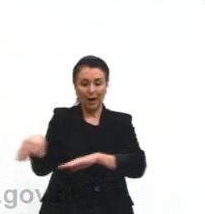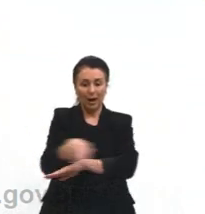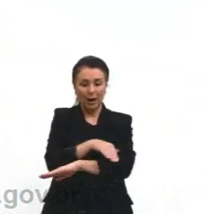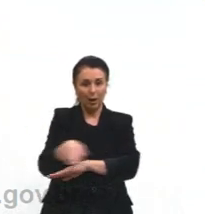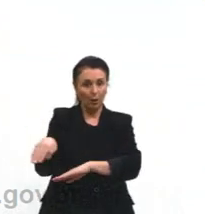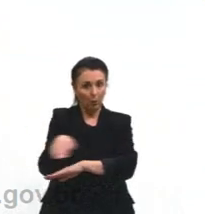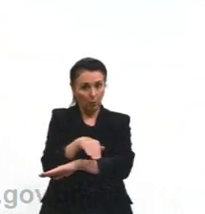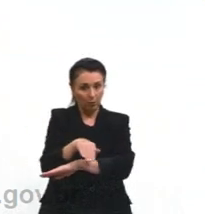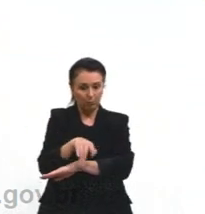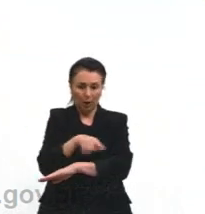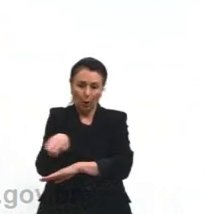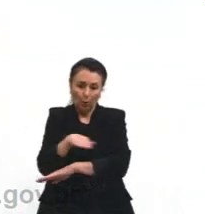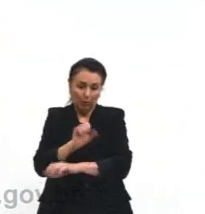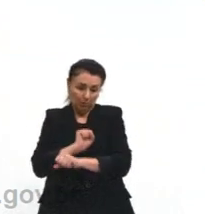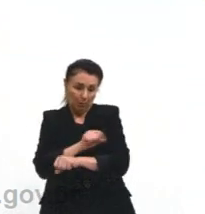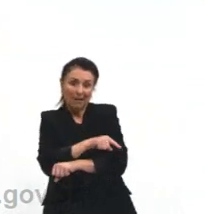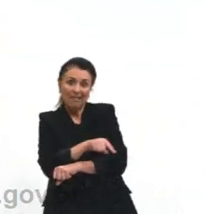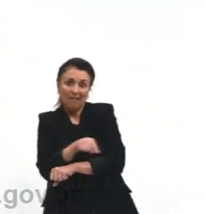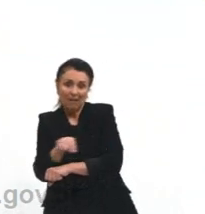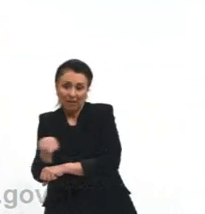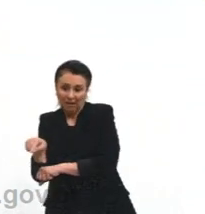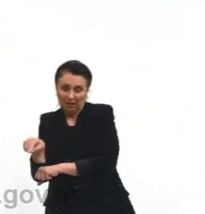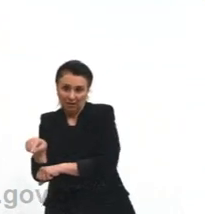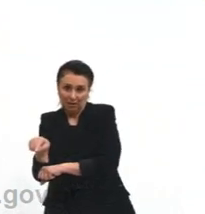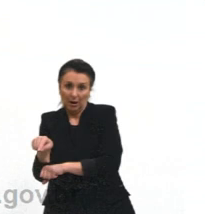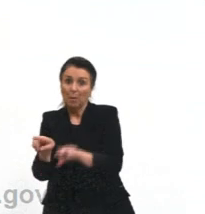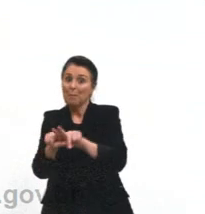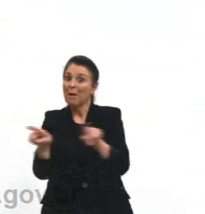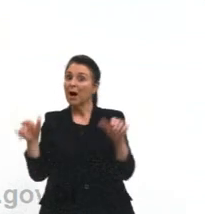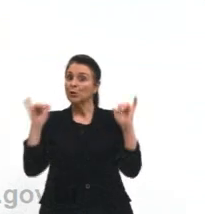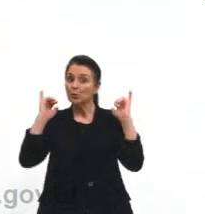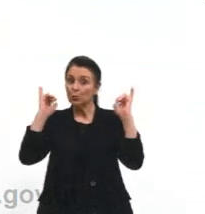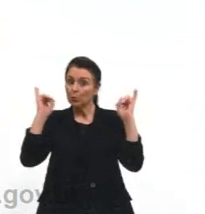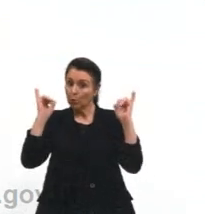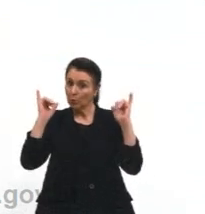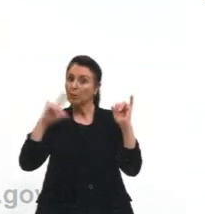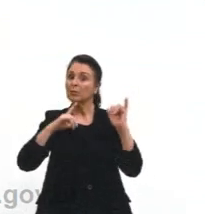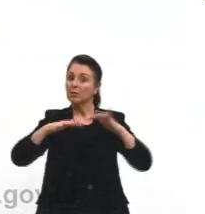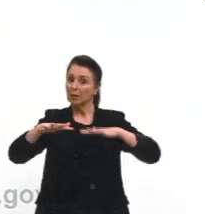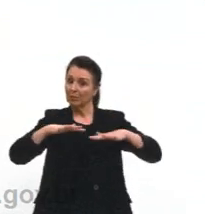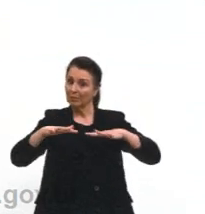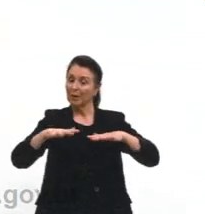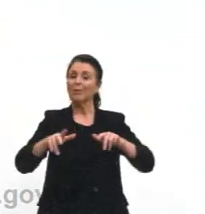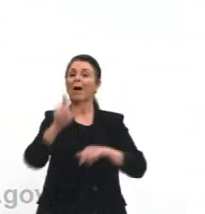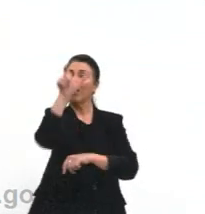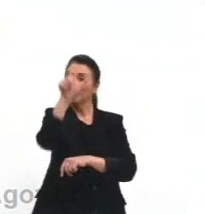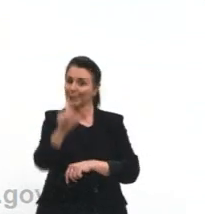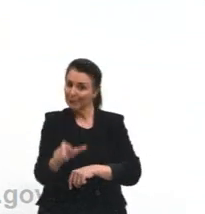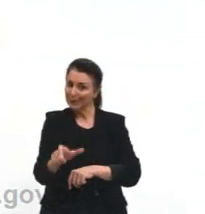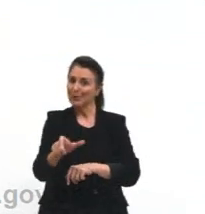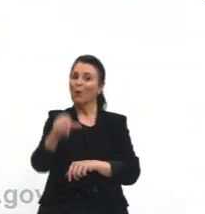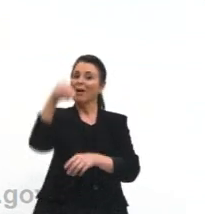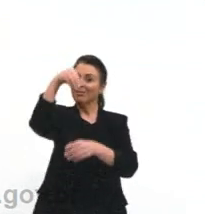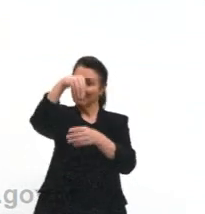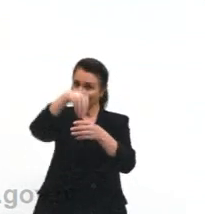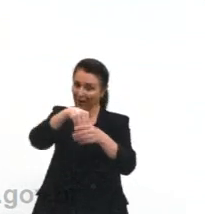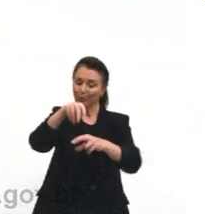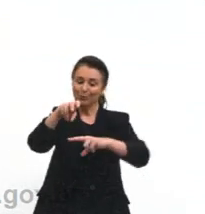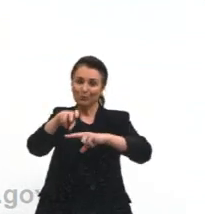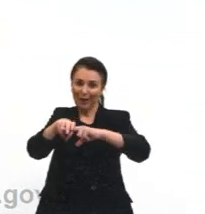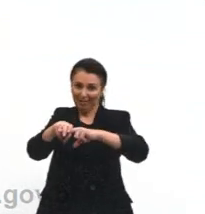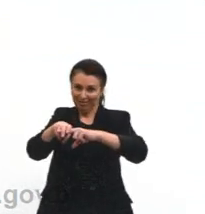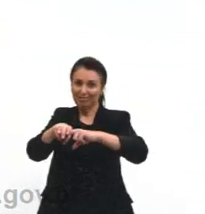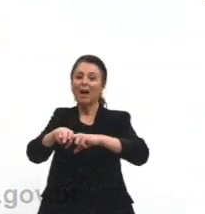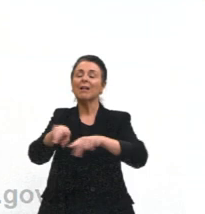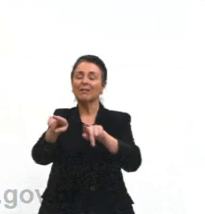A rua, ela está paradinha ali em relação ao ônibus que está se movimentando, então a pessoa também está em movimento. Mas encontra-se em repouso